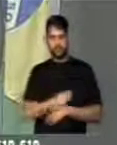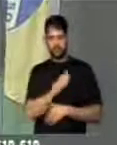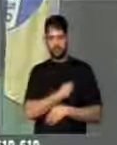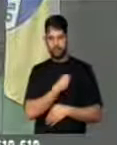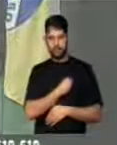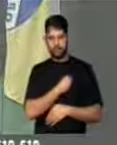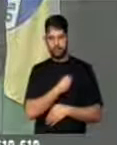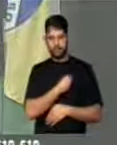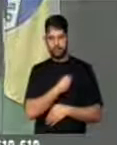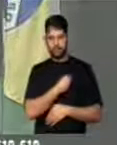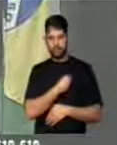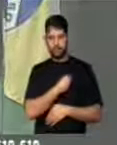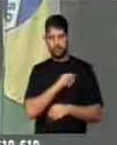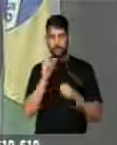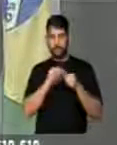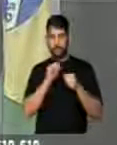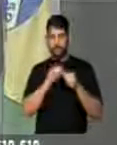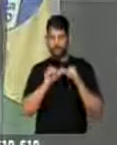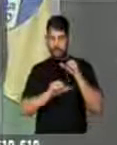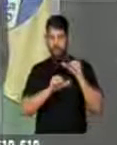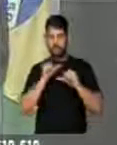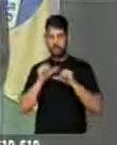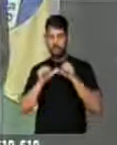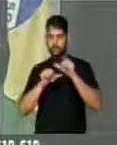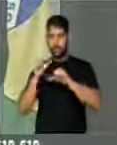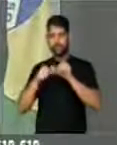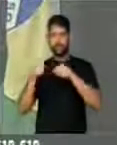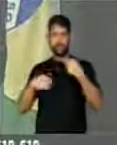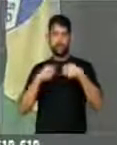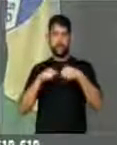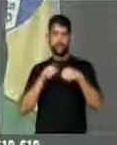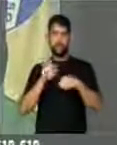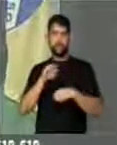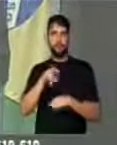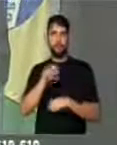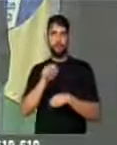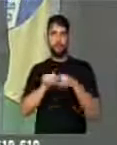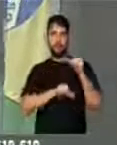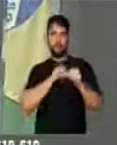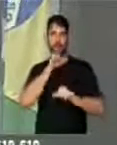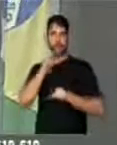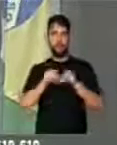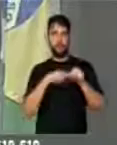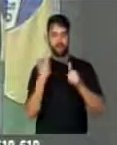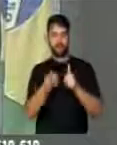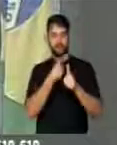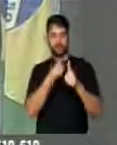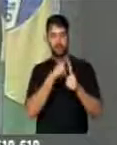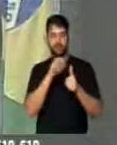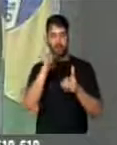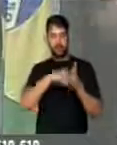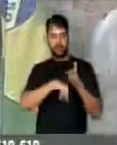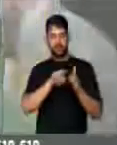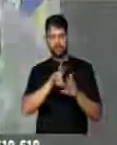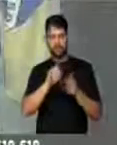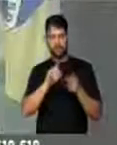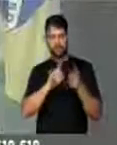fazer reformas. A primeira grande reforma é a tributária.